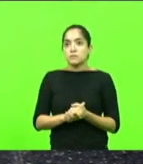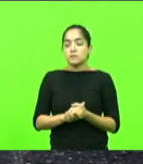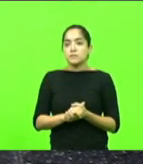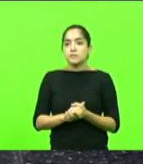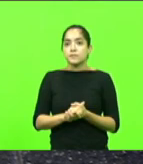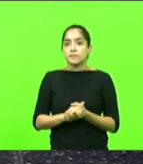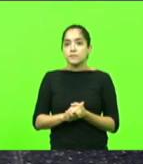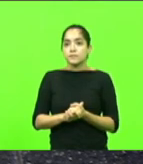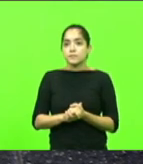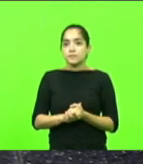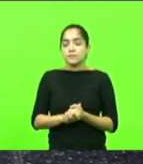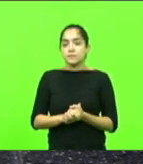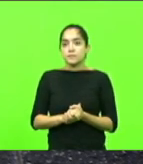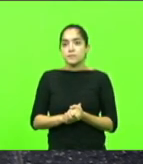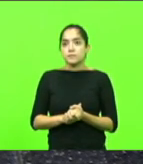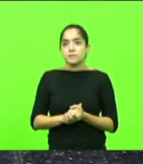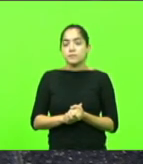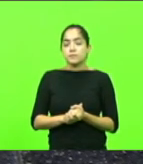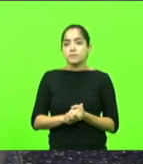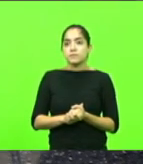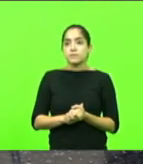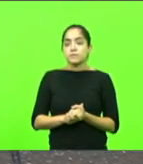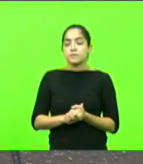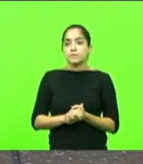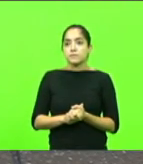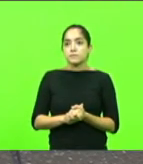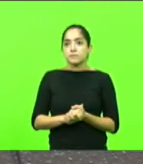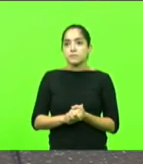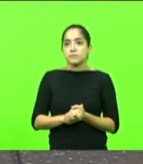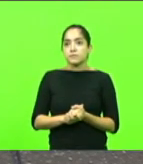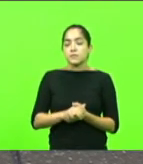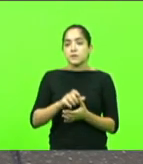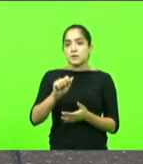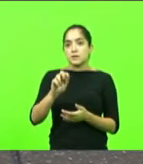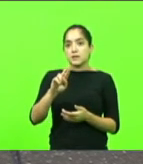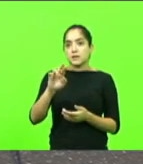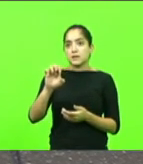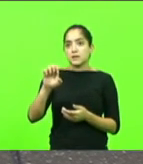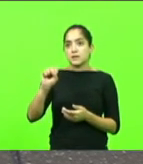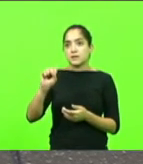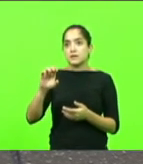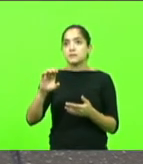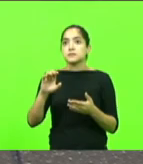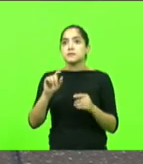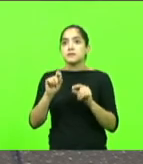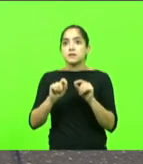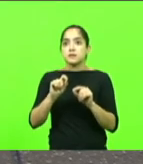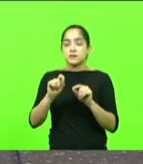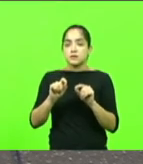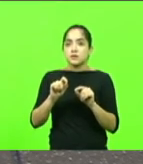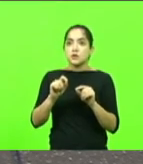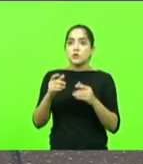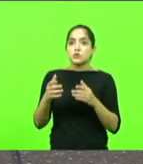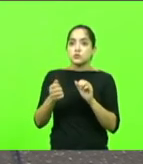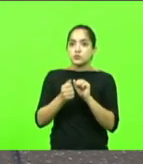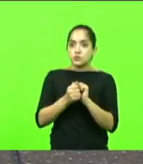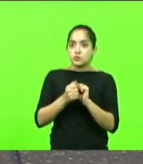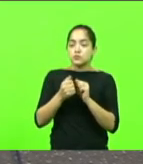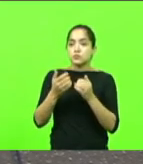de Santa Catarina, Aresc, juntamente com a